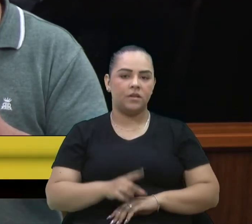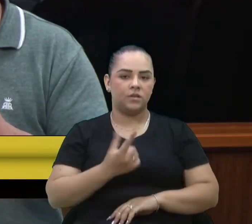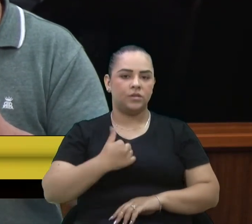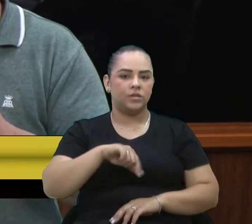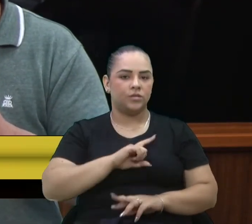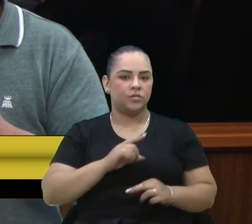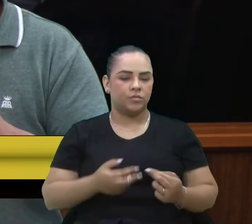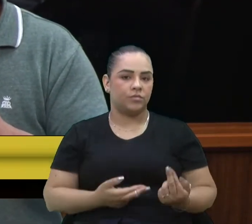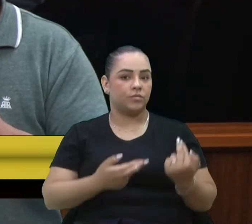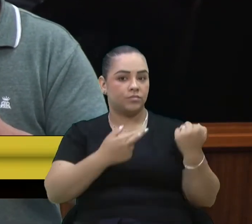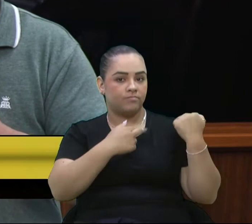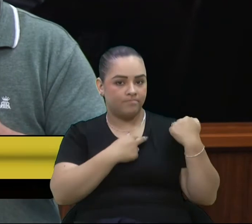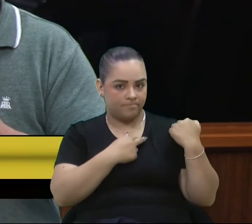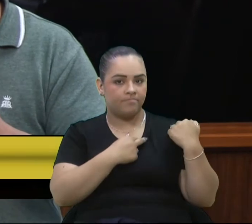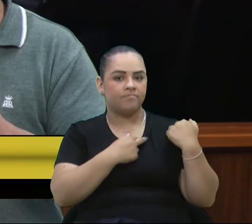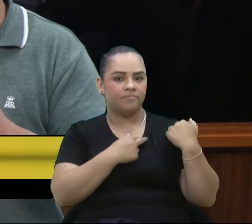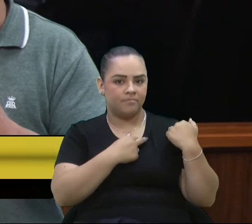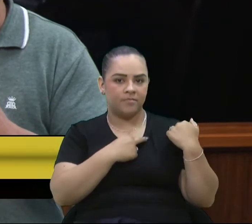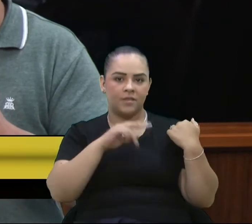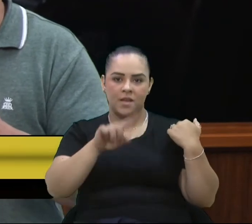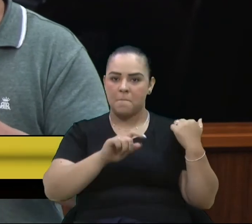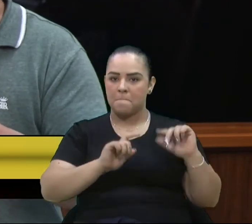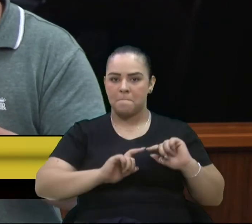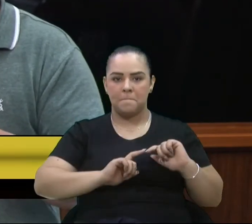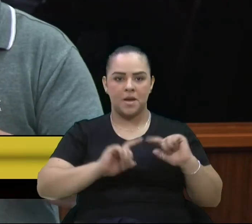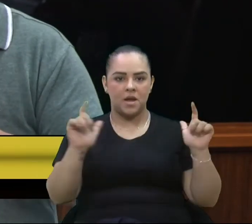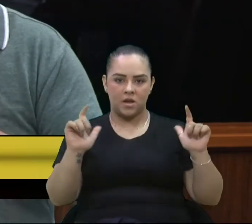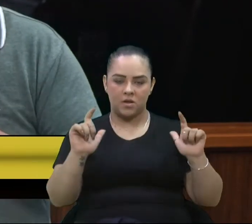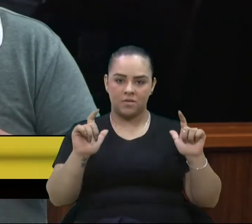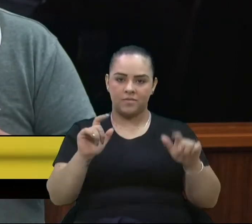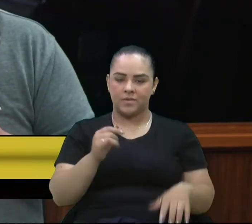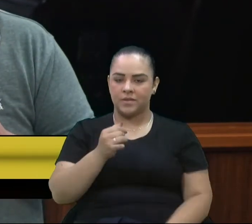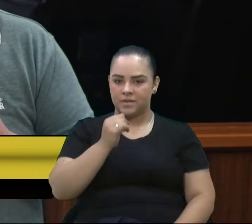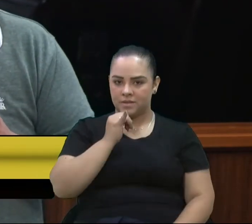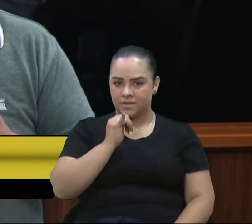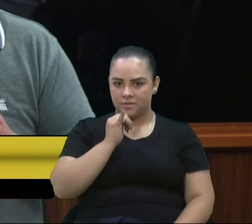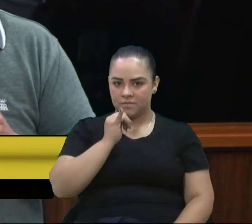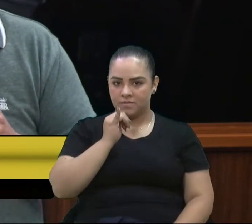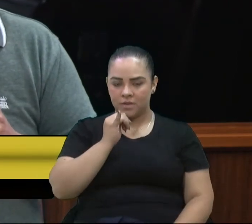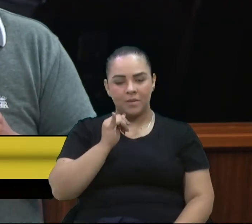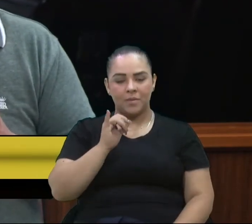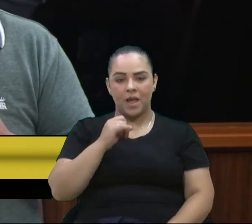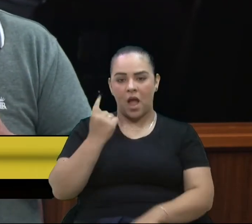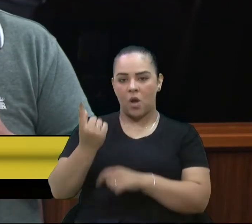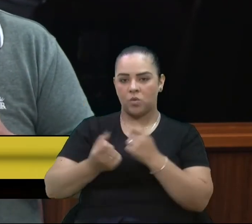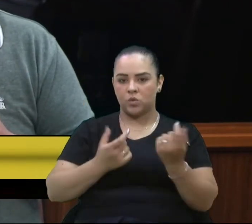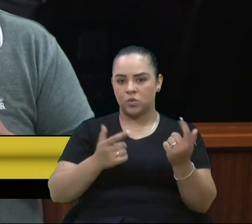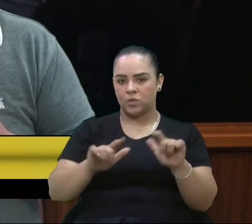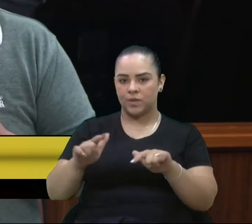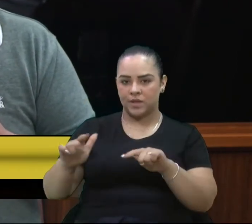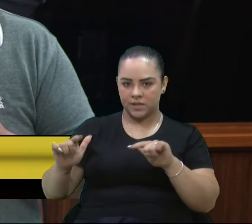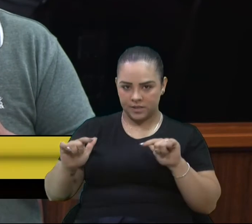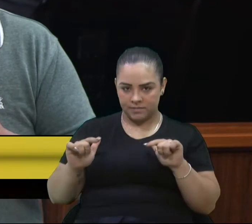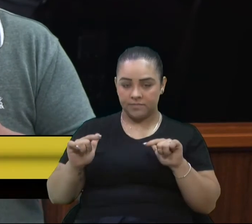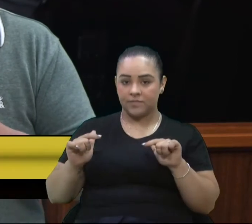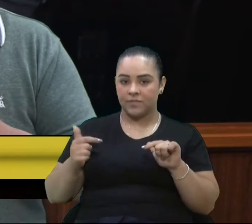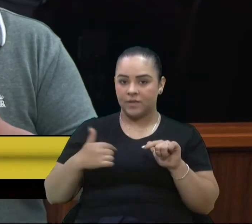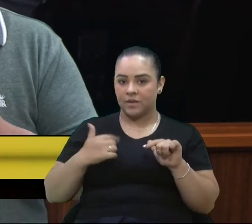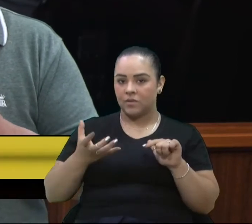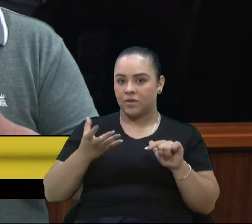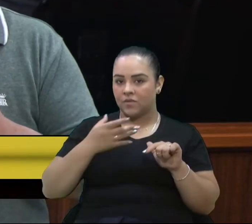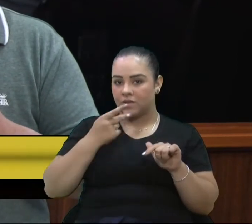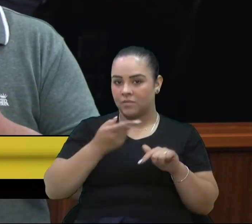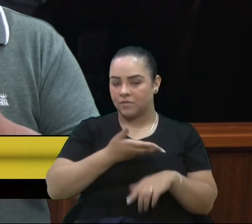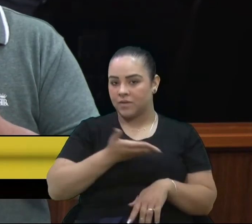responsabilidade é ainda maior como exemplo para outras casas legislativas. E eu quero dizer para